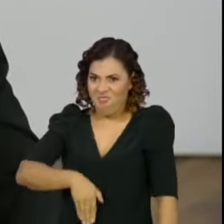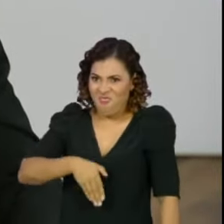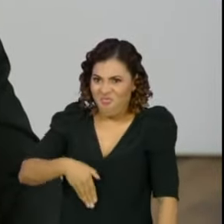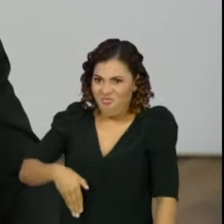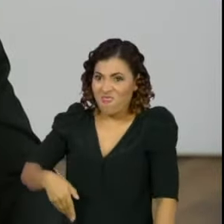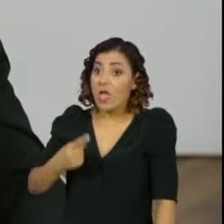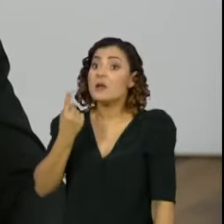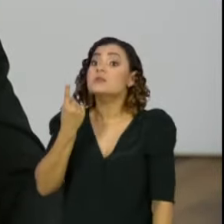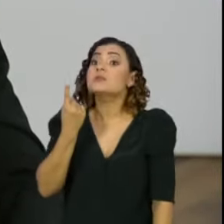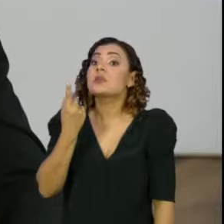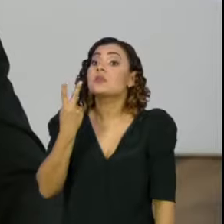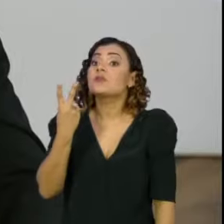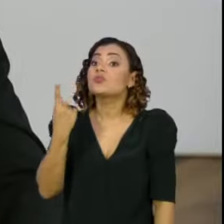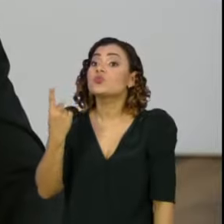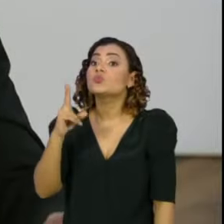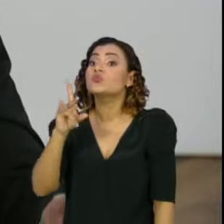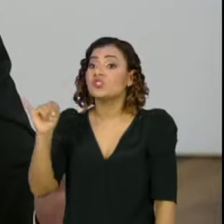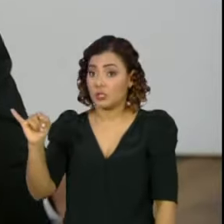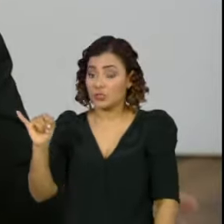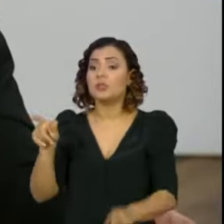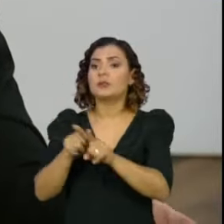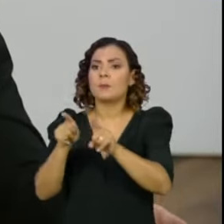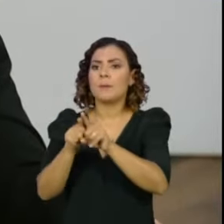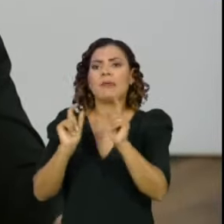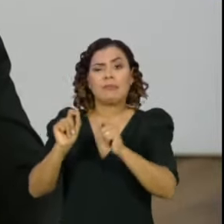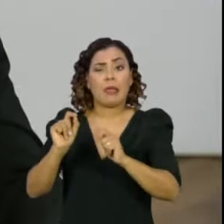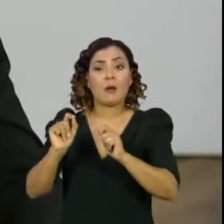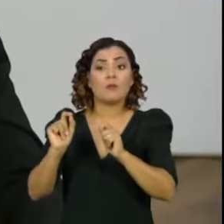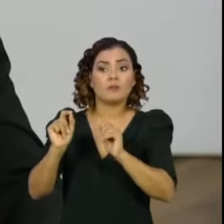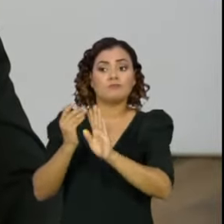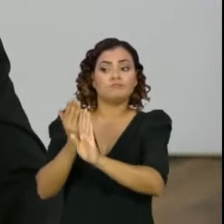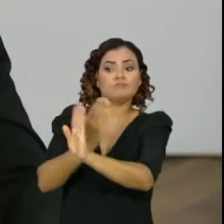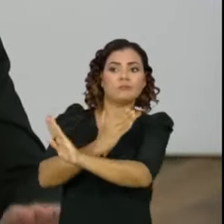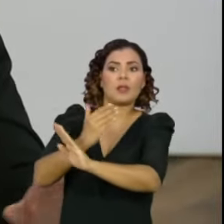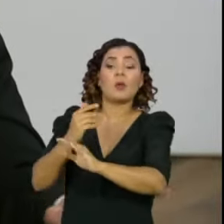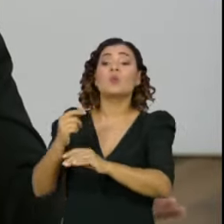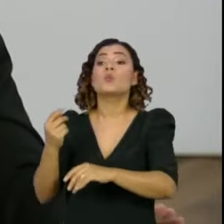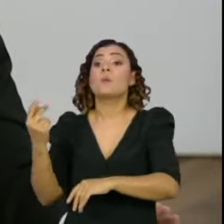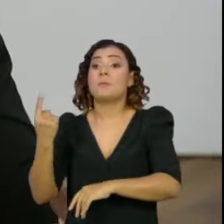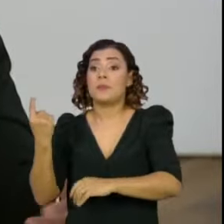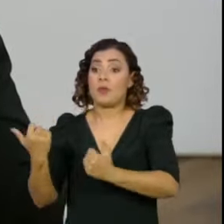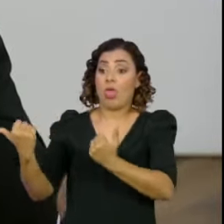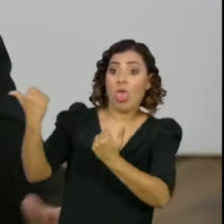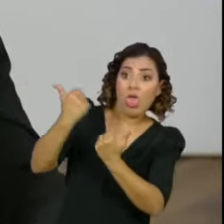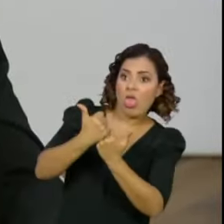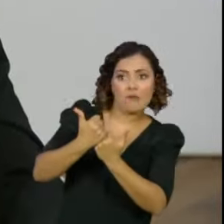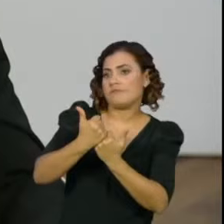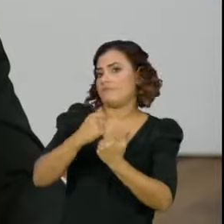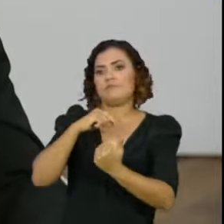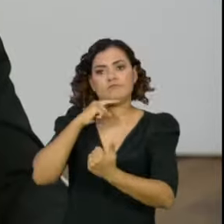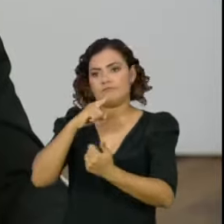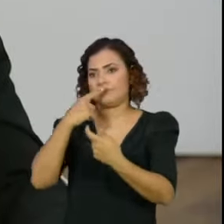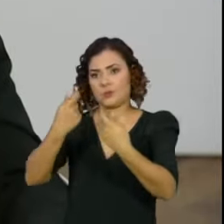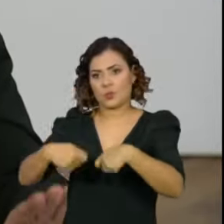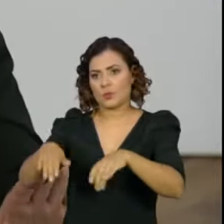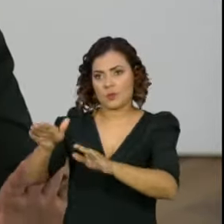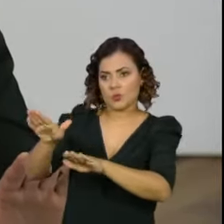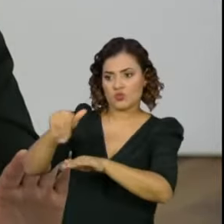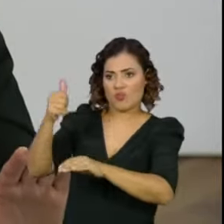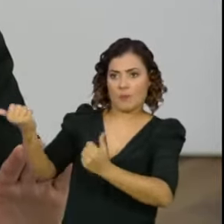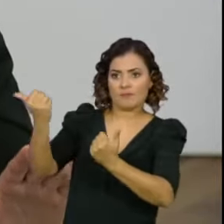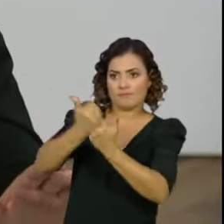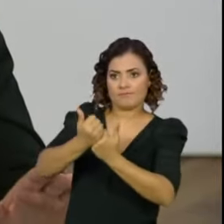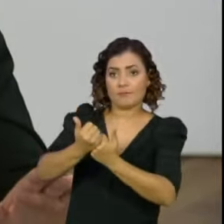121 dias, inclusive com a possibilidade de se assumir o primeiro suplente, que acabou não assumindo, não sendo convocado.